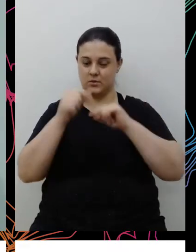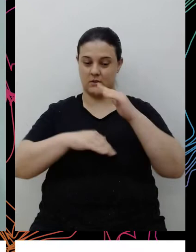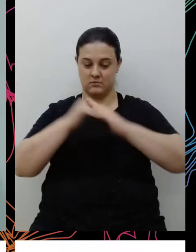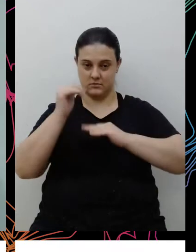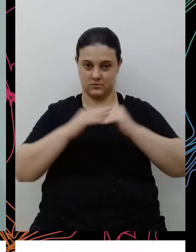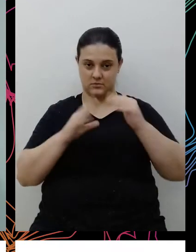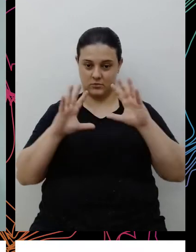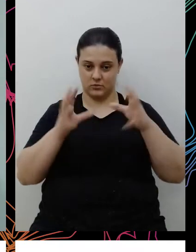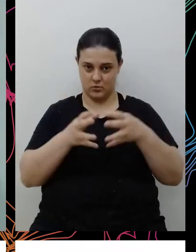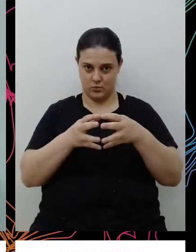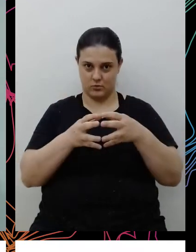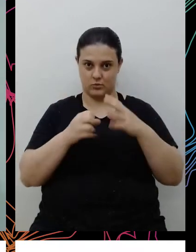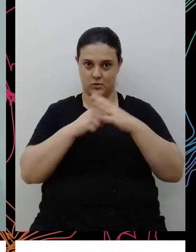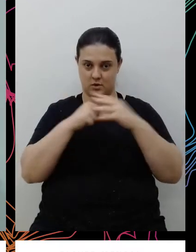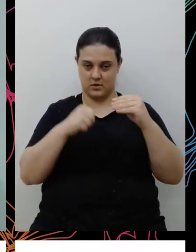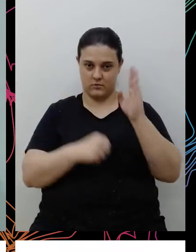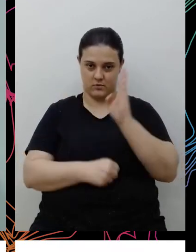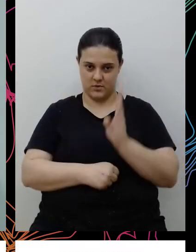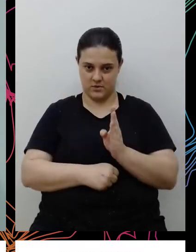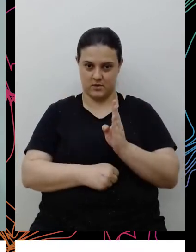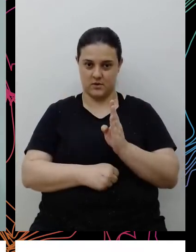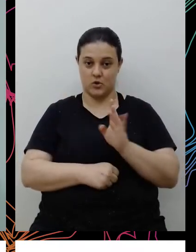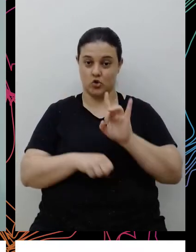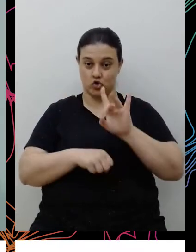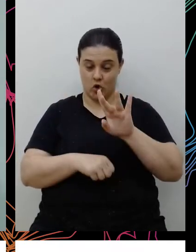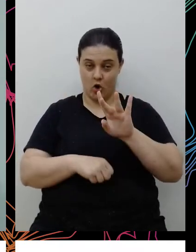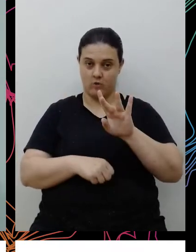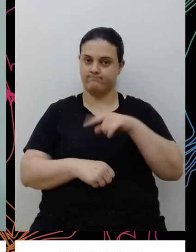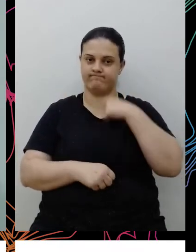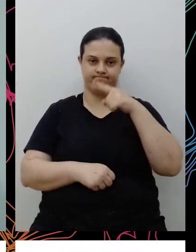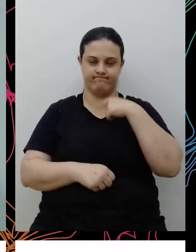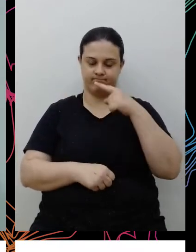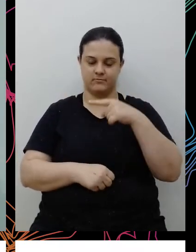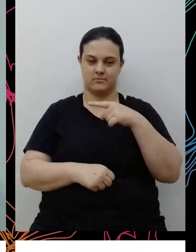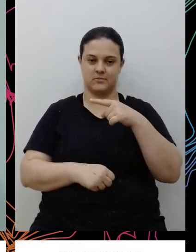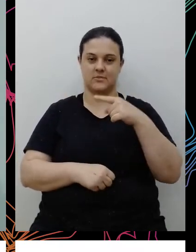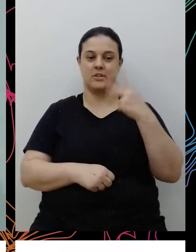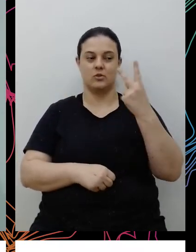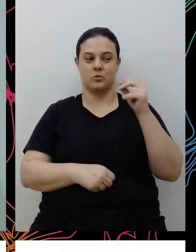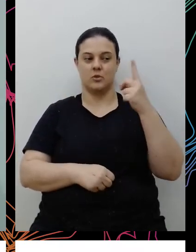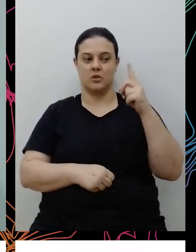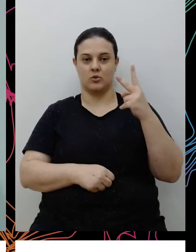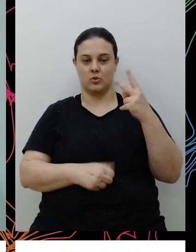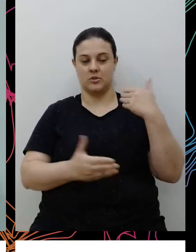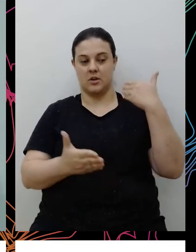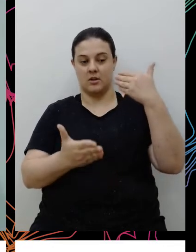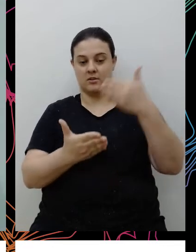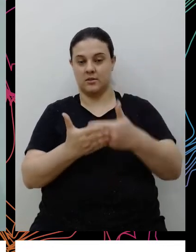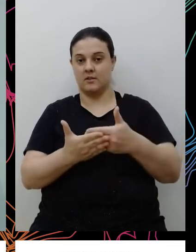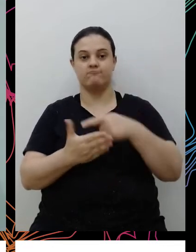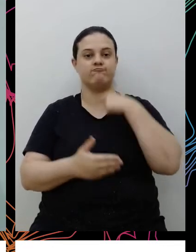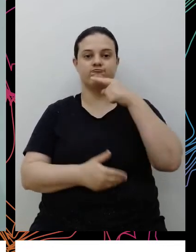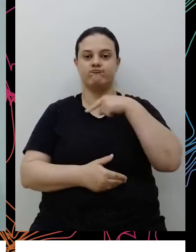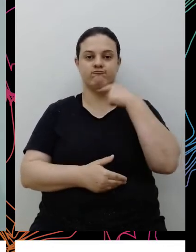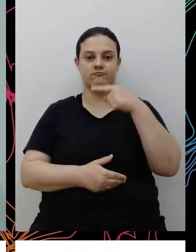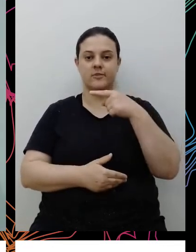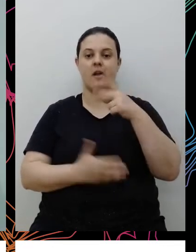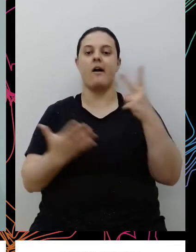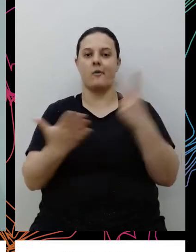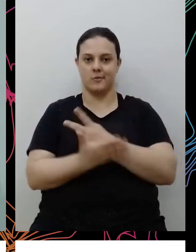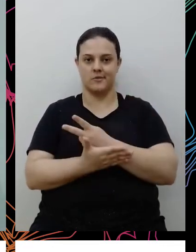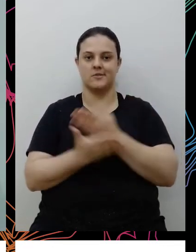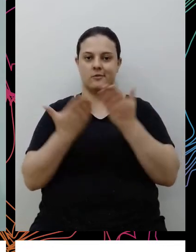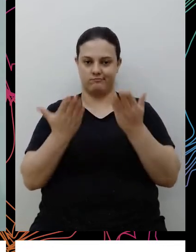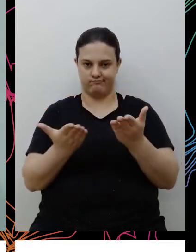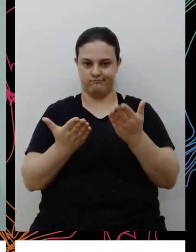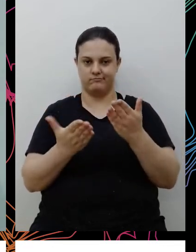como o Grupo Carrefour Brasil não foi o suficiente, né, desde 2012 para impedir uma fatalidade como aquela, que aconteceu